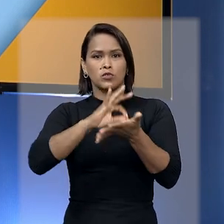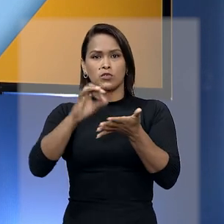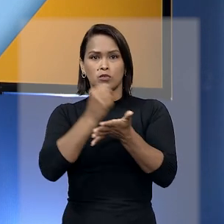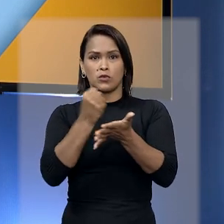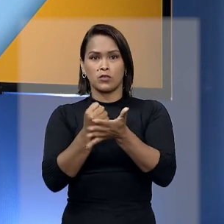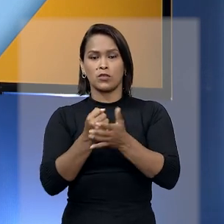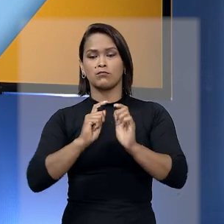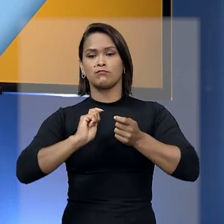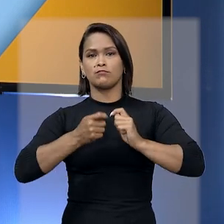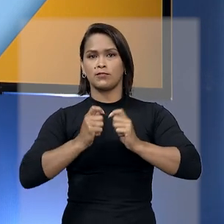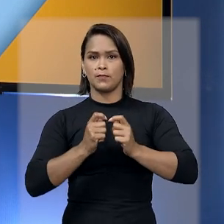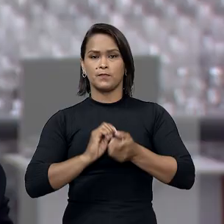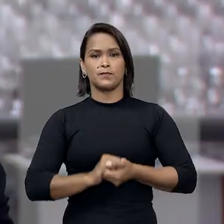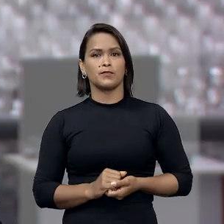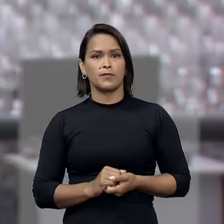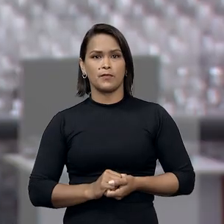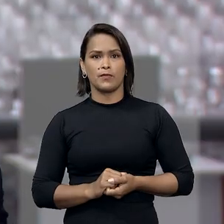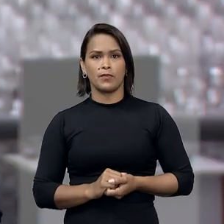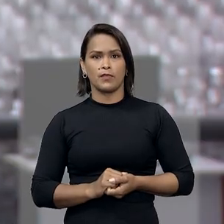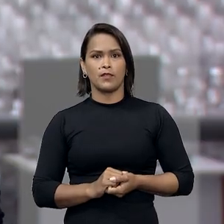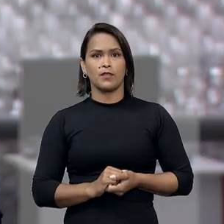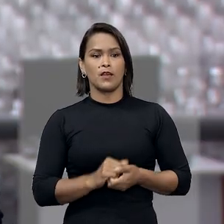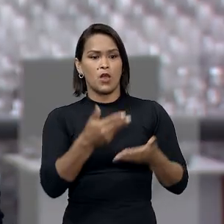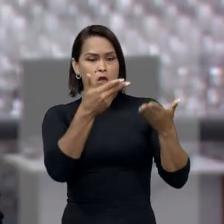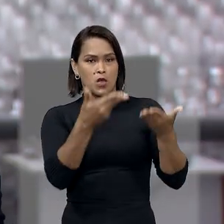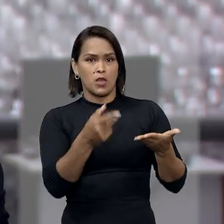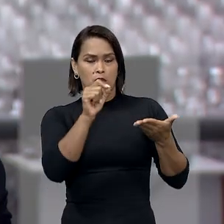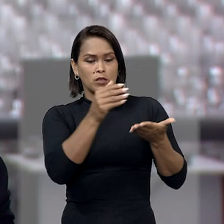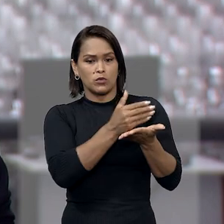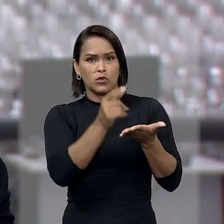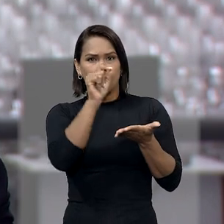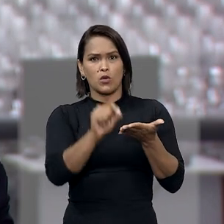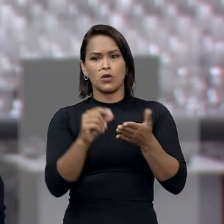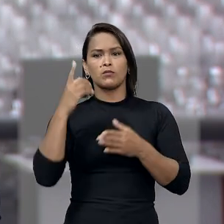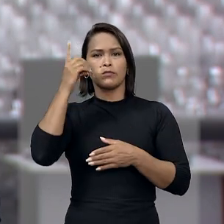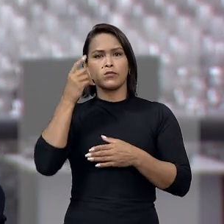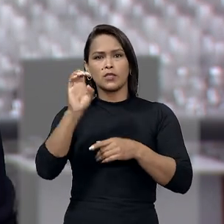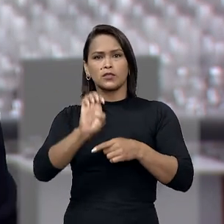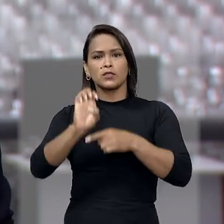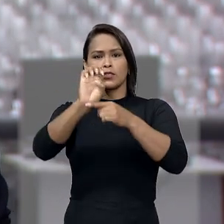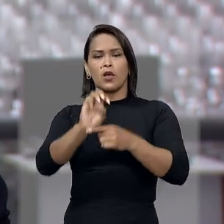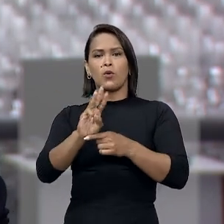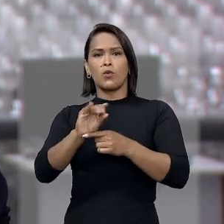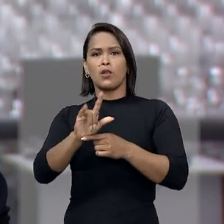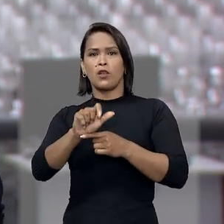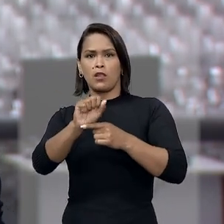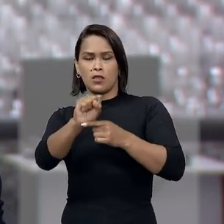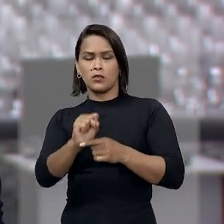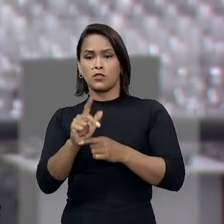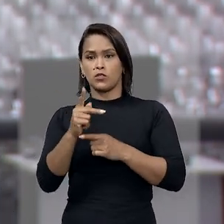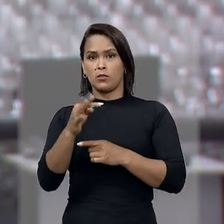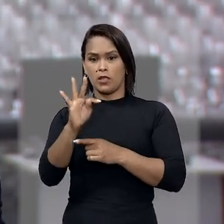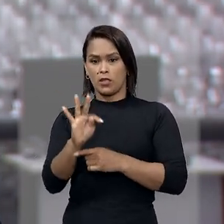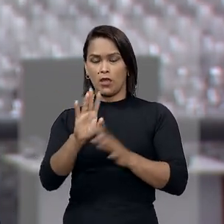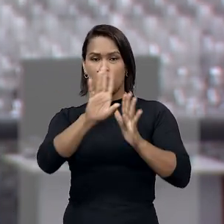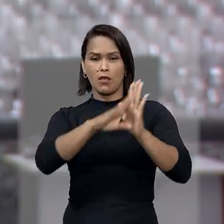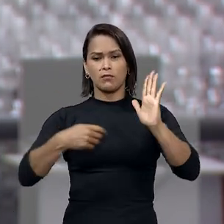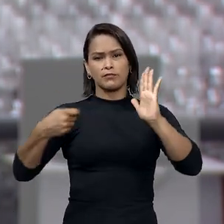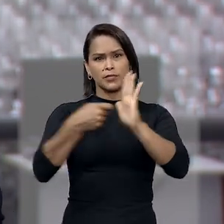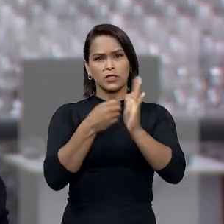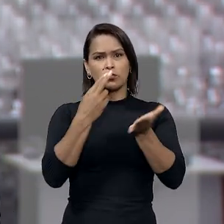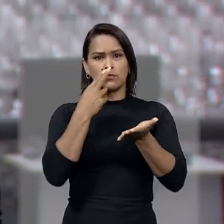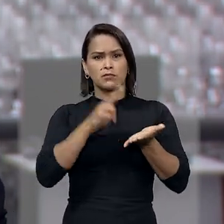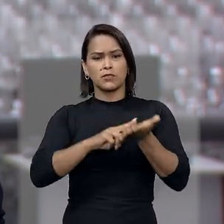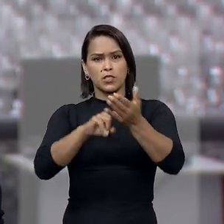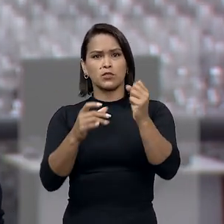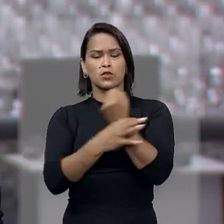administrativos. A demanda teve início quando o deputado estadual Ulisses Gomes, do PT, impetrou o mandado de segurança